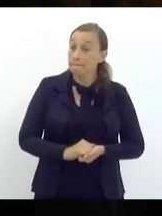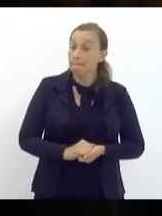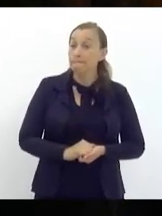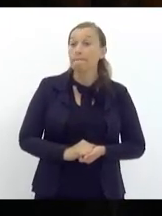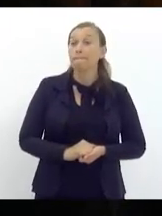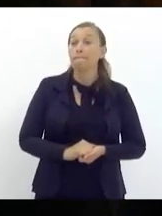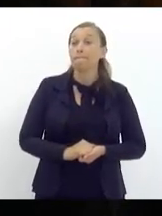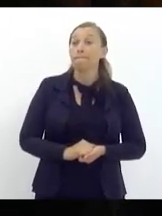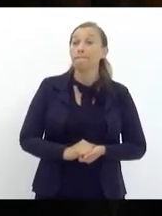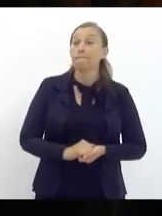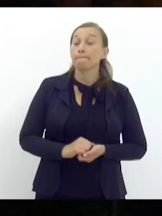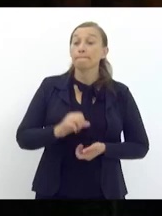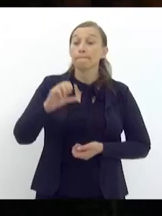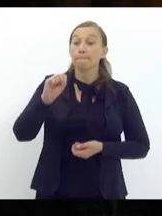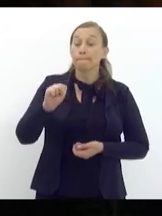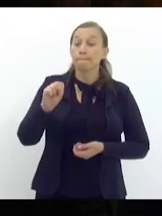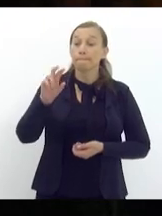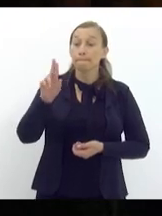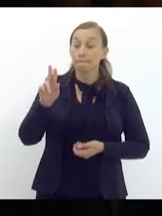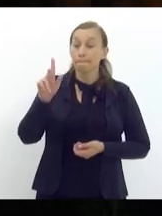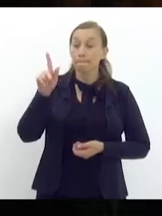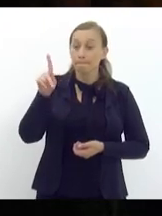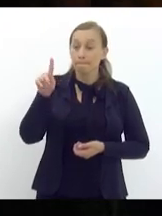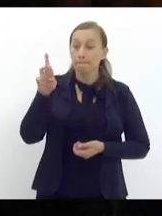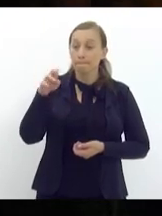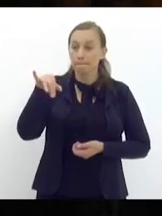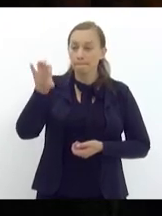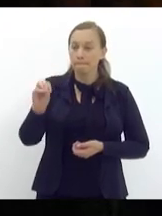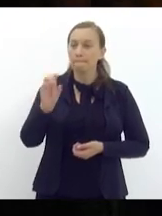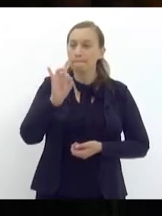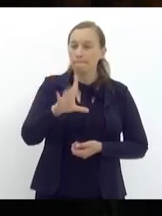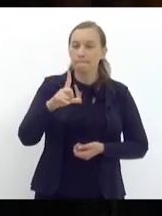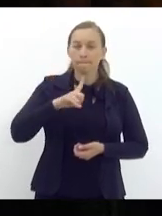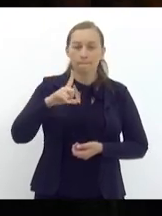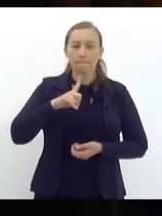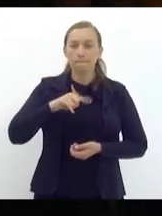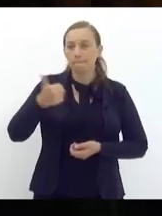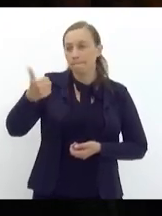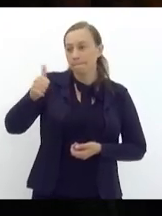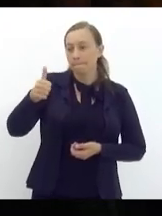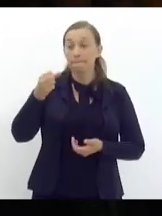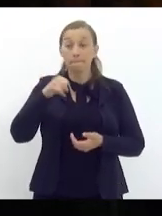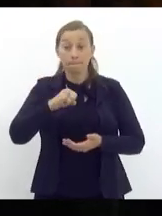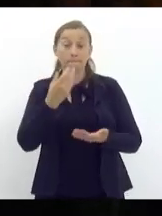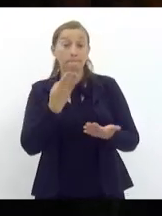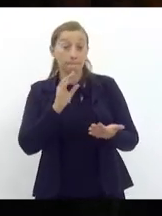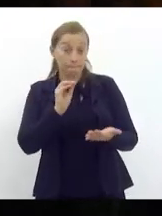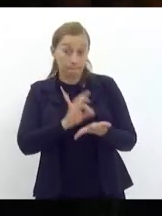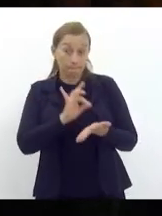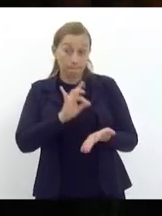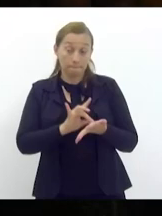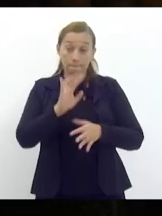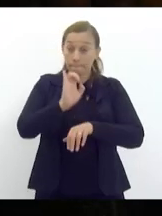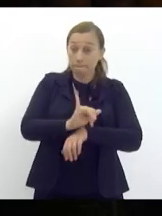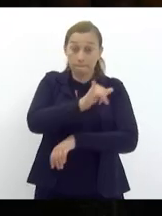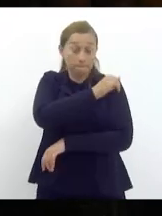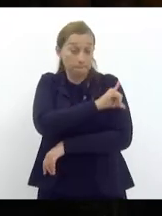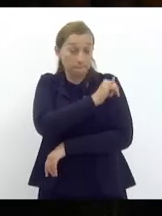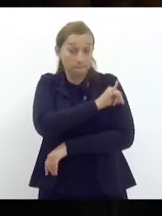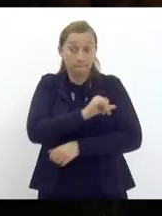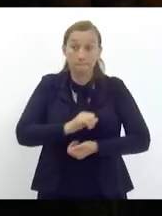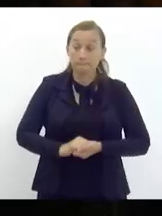11 se isso for verdade esses estudos de probabilidade o estado do Rio de Janeiro